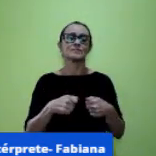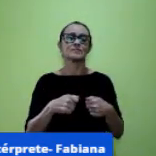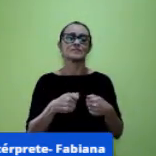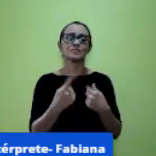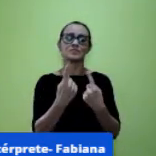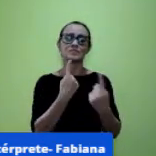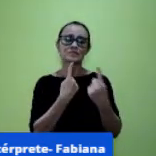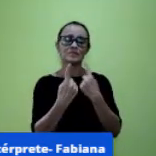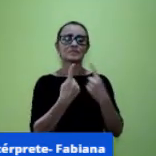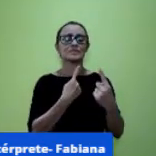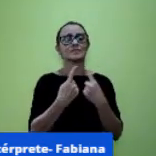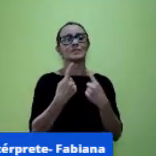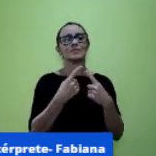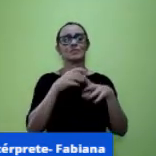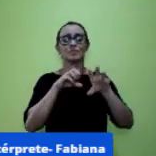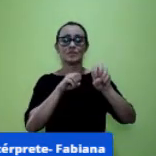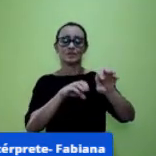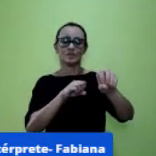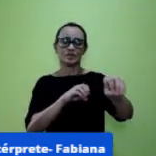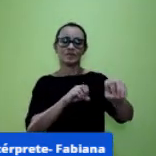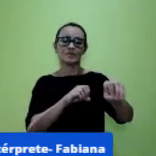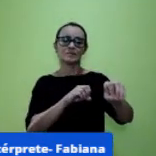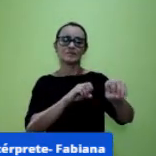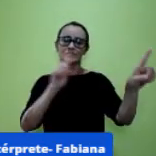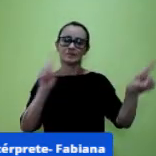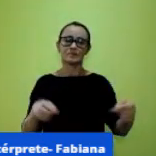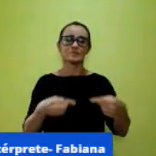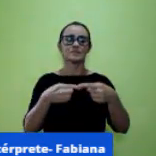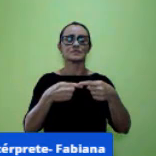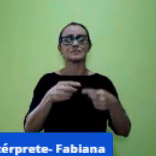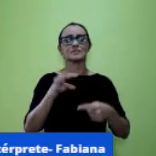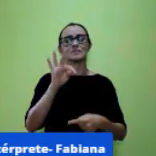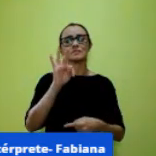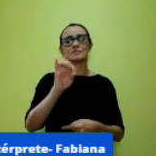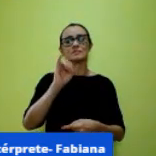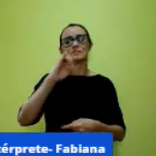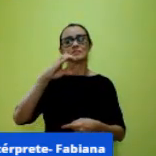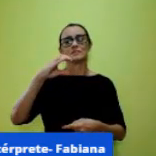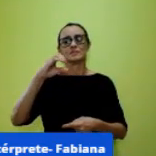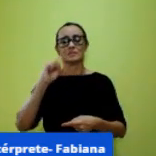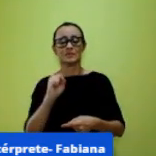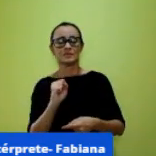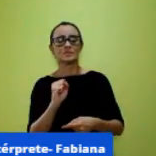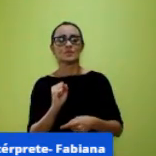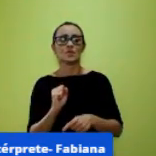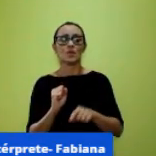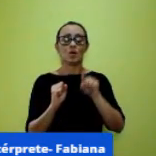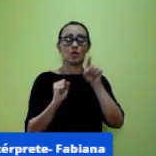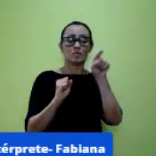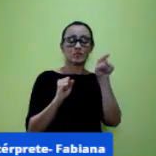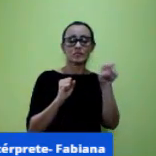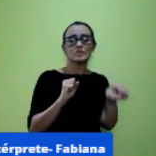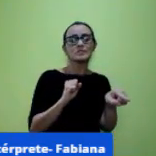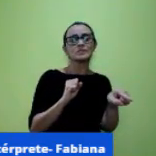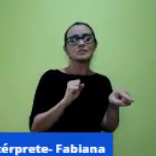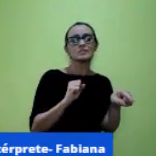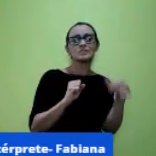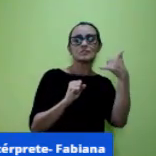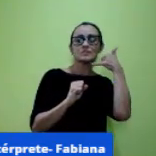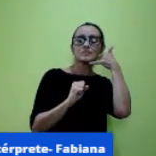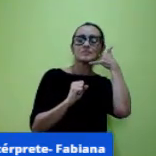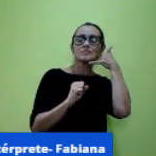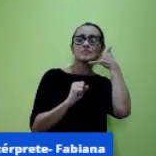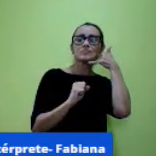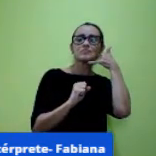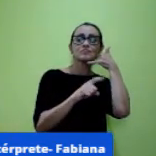educação e as TICs né o que passou o que é a frustração que a gente percebe na professora dos